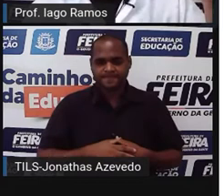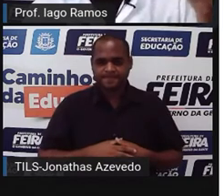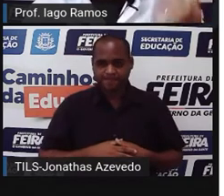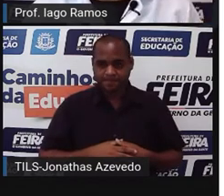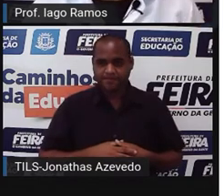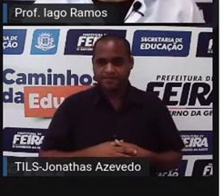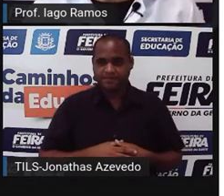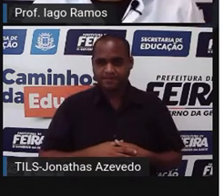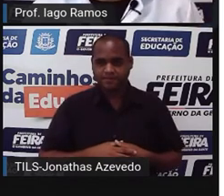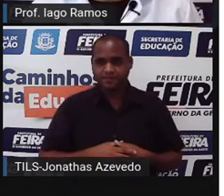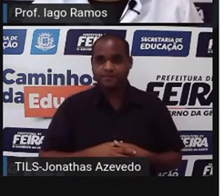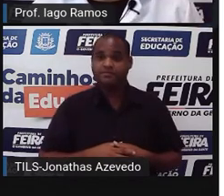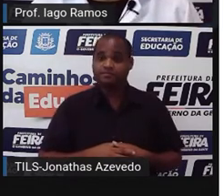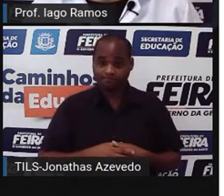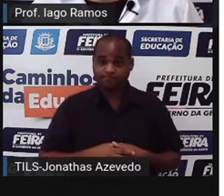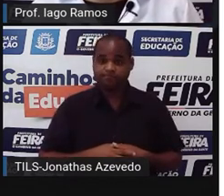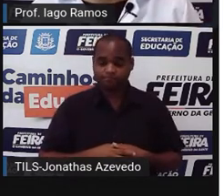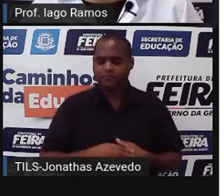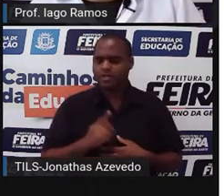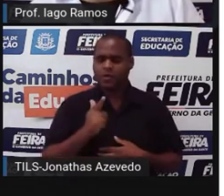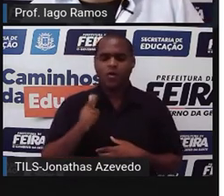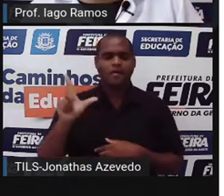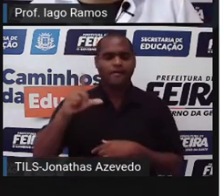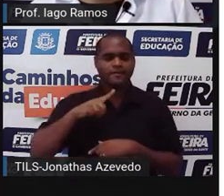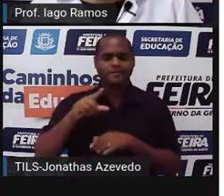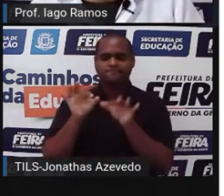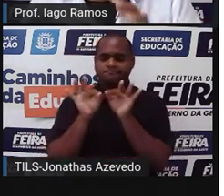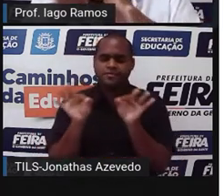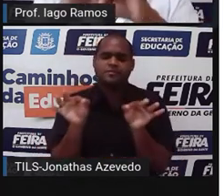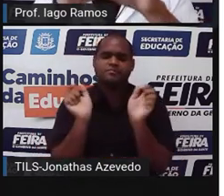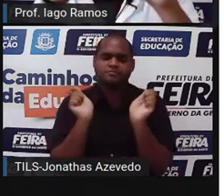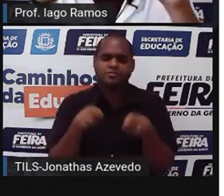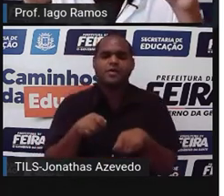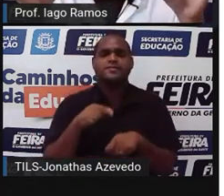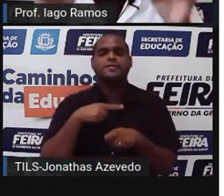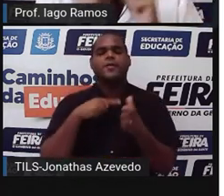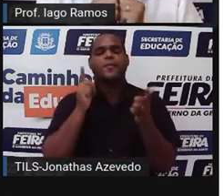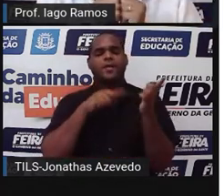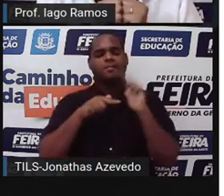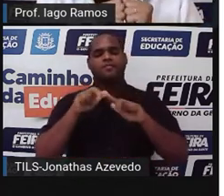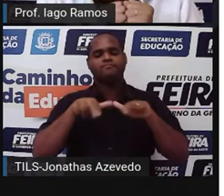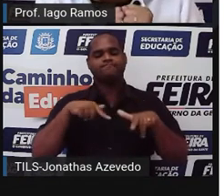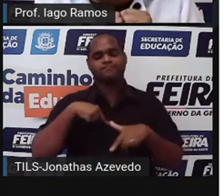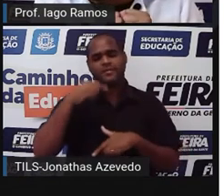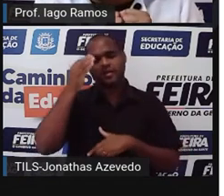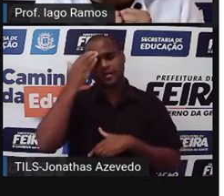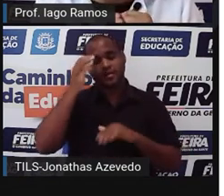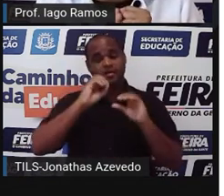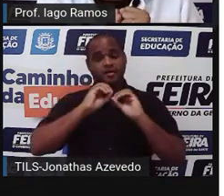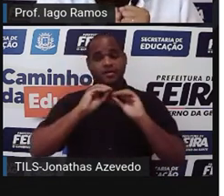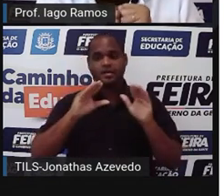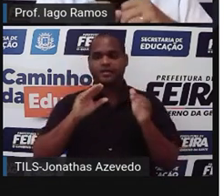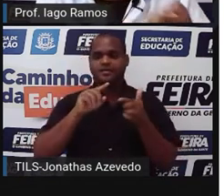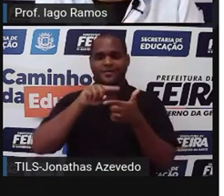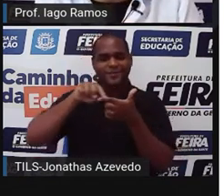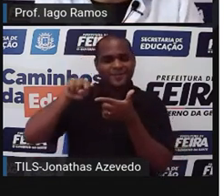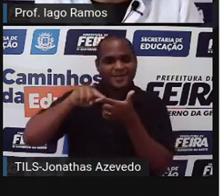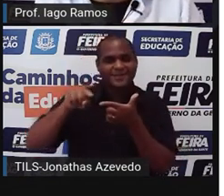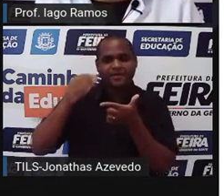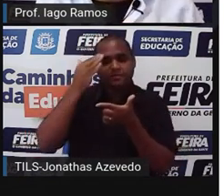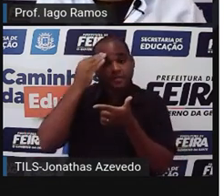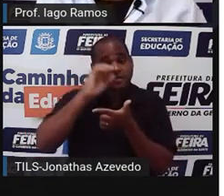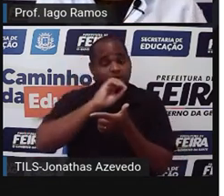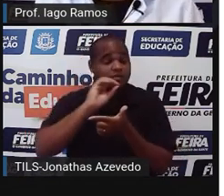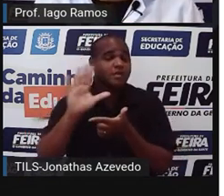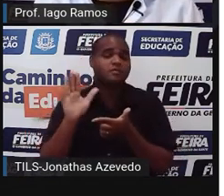fica uma maneira mais simples de a gente conseguir entender o problema, interpretar o